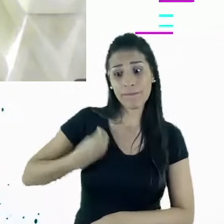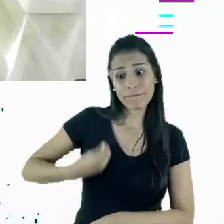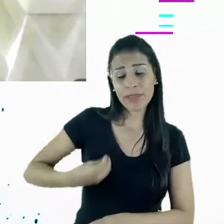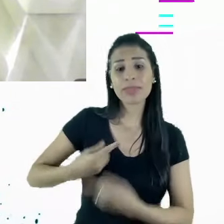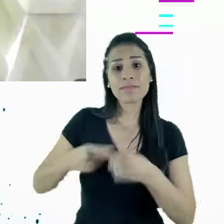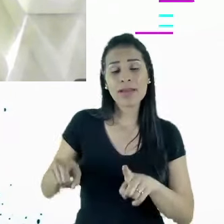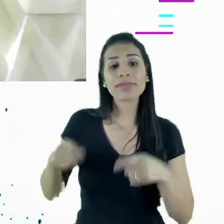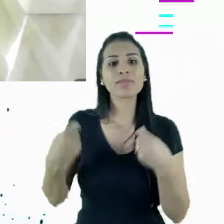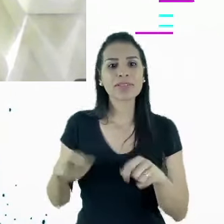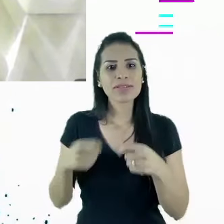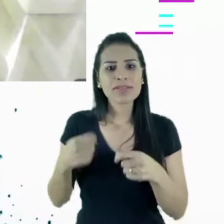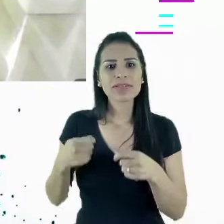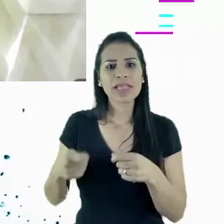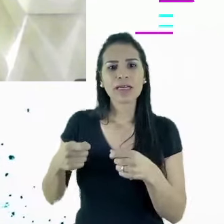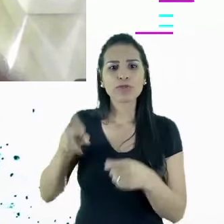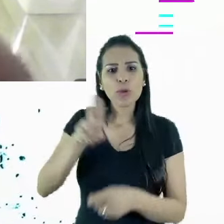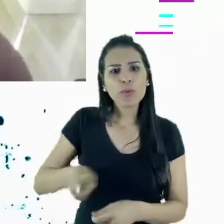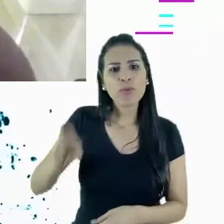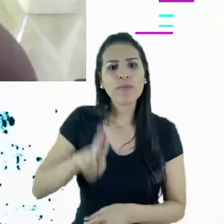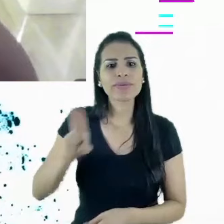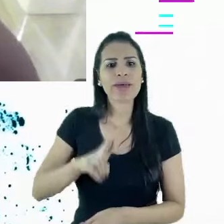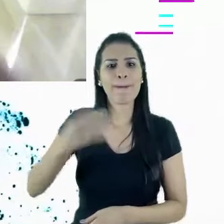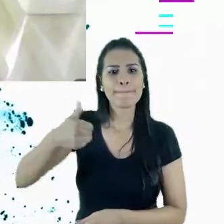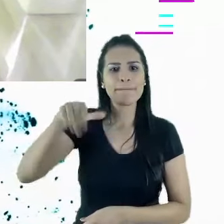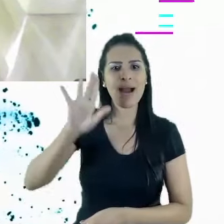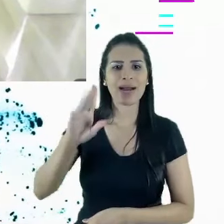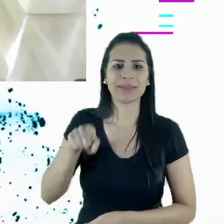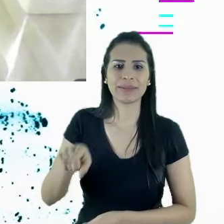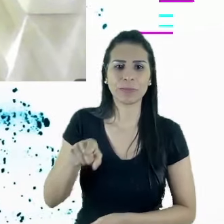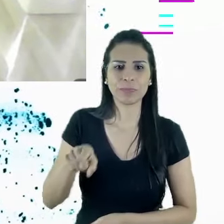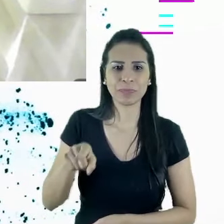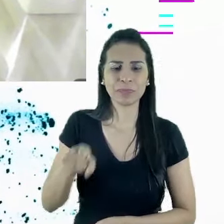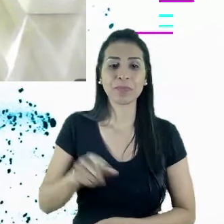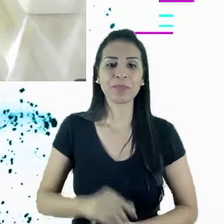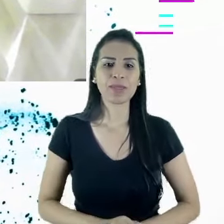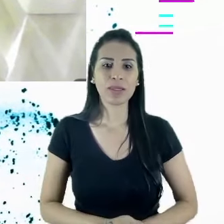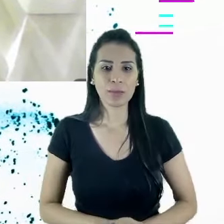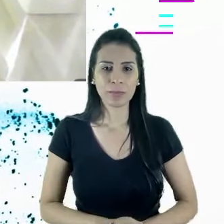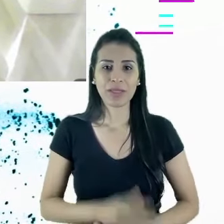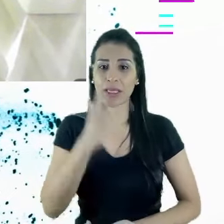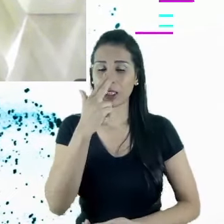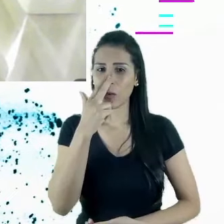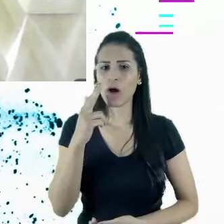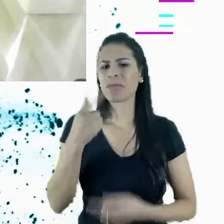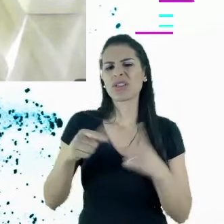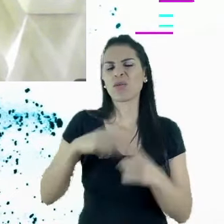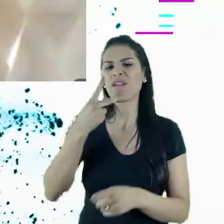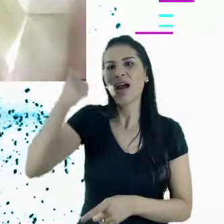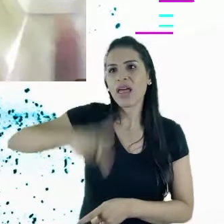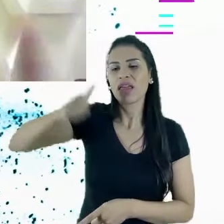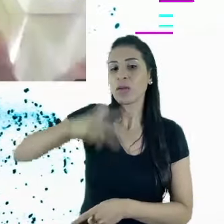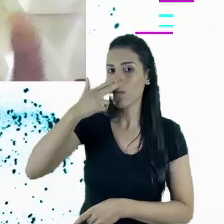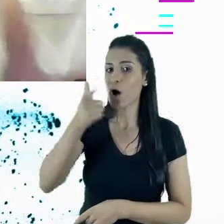explorados de uma melhor forma. Mas aí eu não vou ser prolixa e nem repetitiva pelo que ele já disse e a Abel também. Eu vou explorar